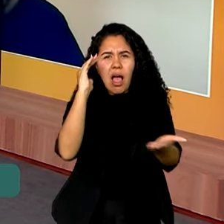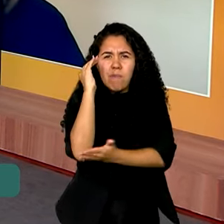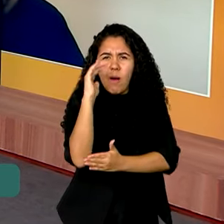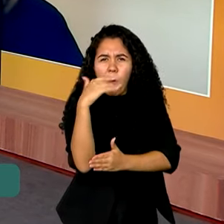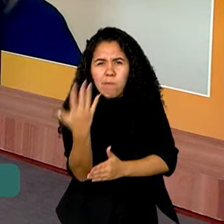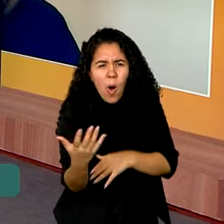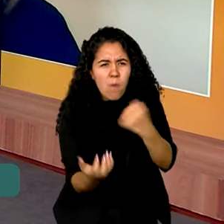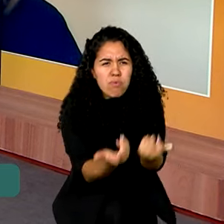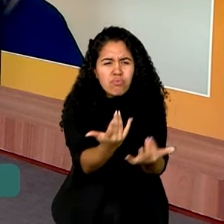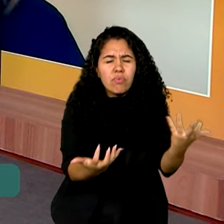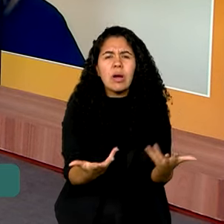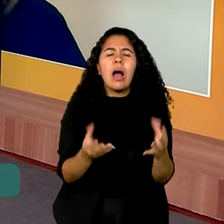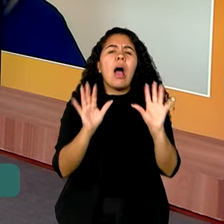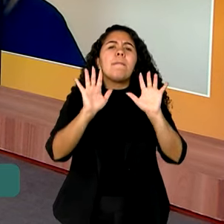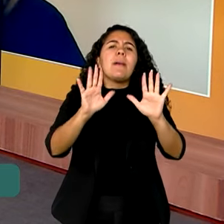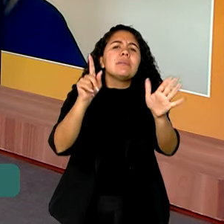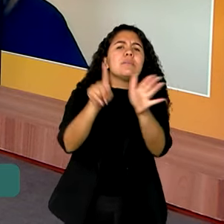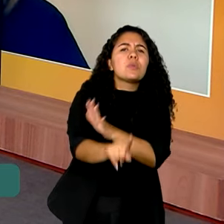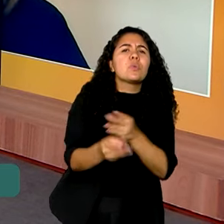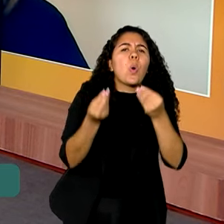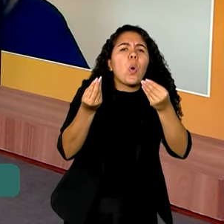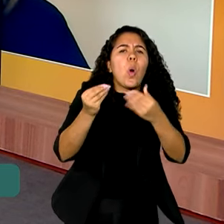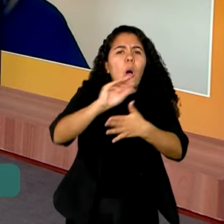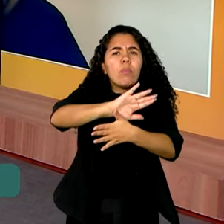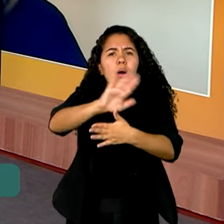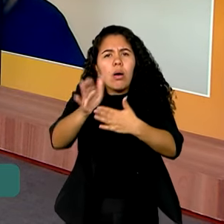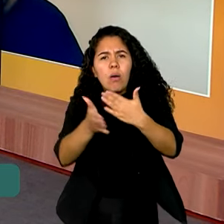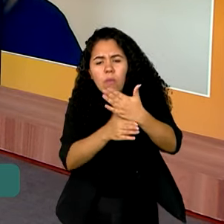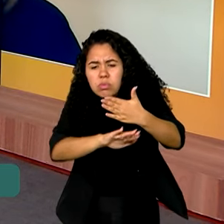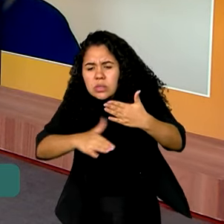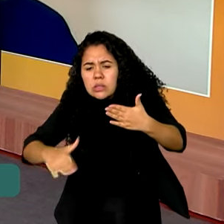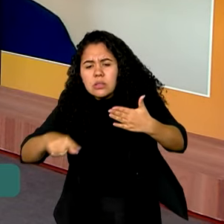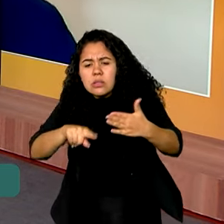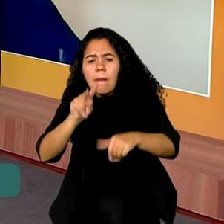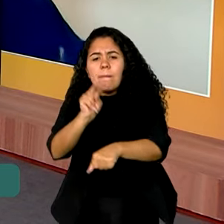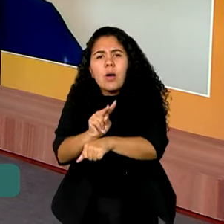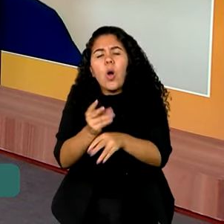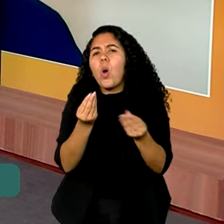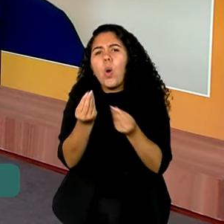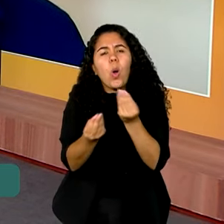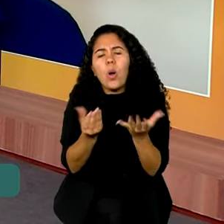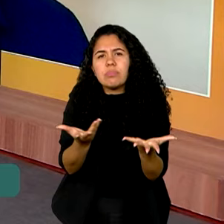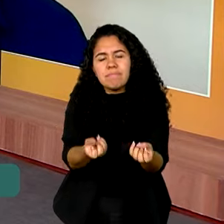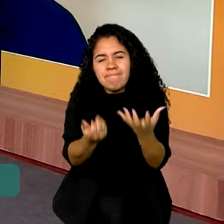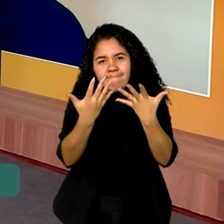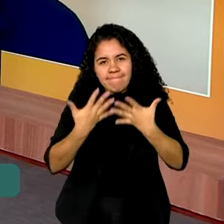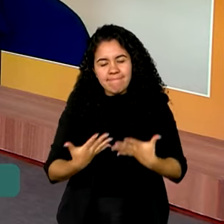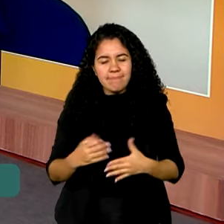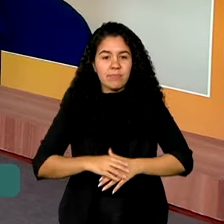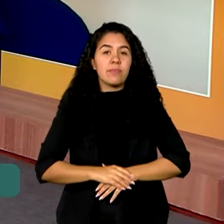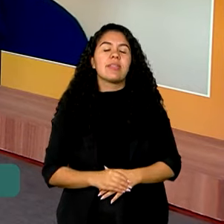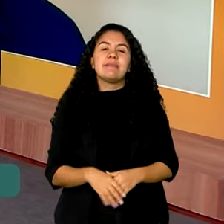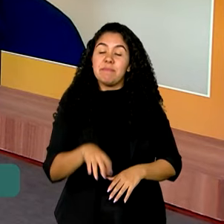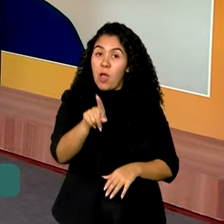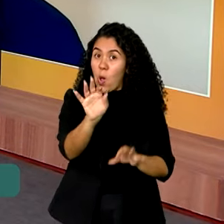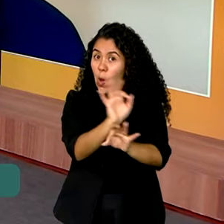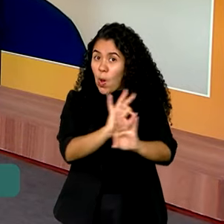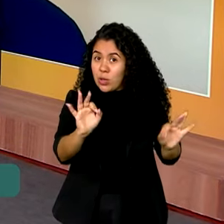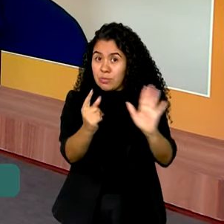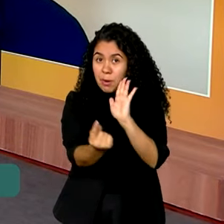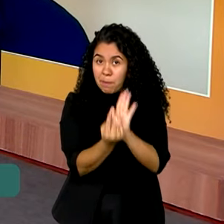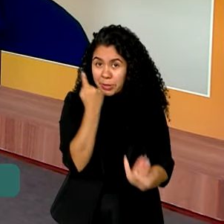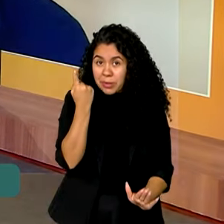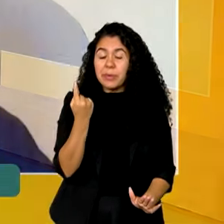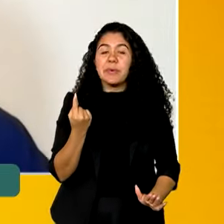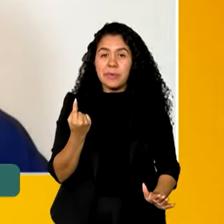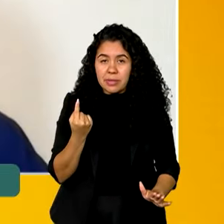Amazônia Azul, como que a gente faz para preservar a Amazônia Azul e contribuir com isso? Exatamente, ótima pergunta, Daniela.